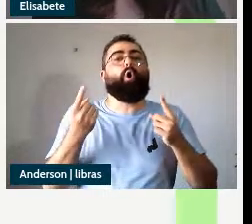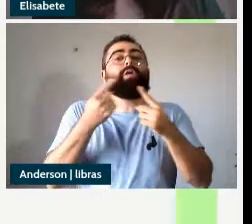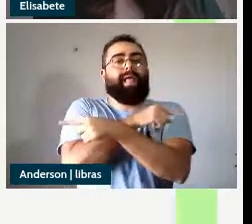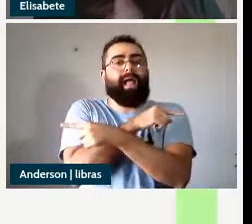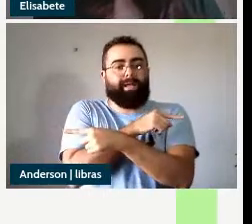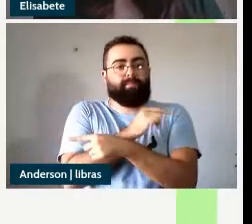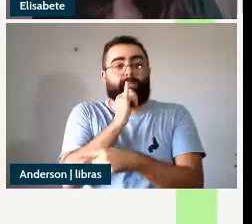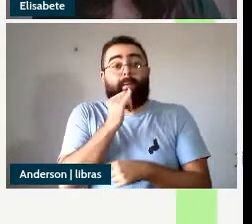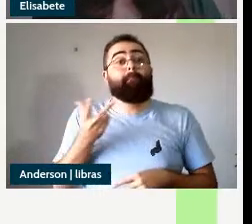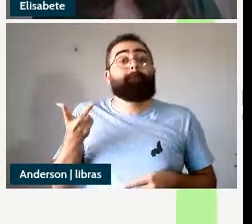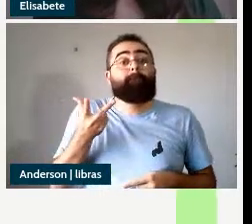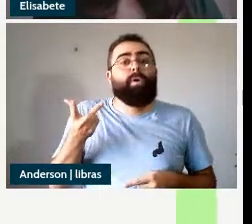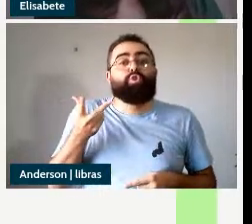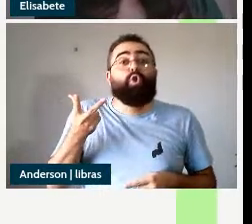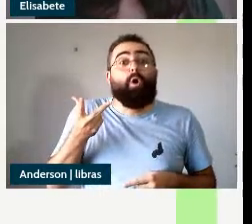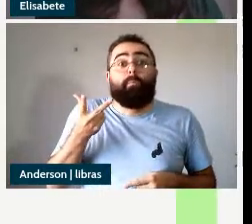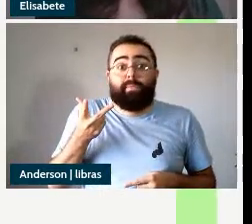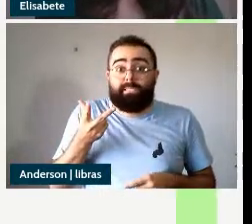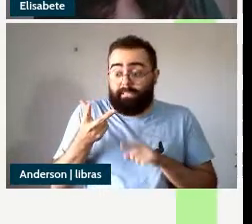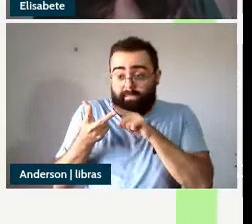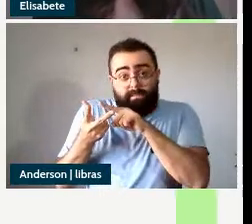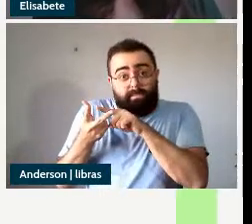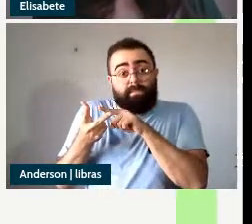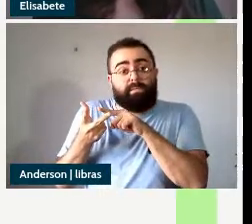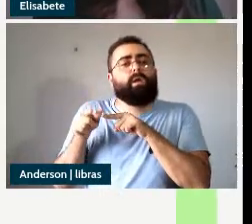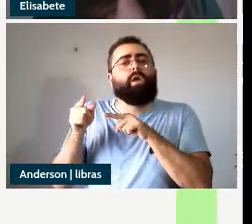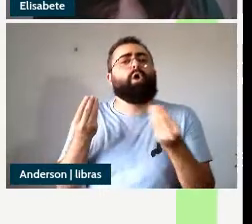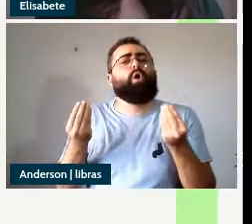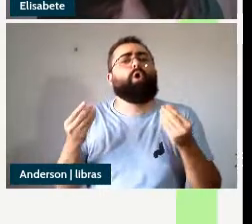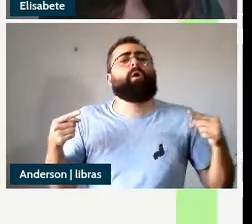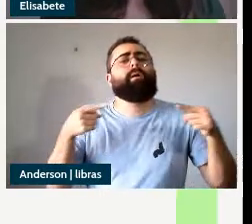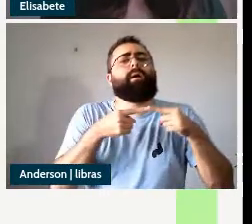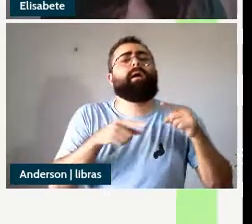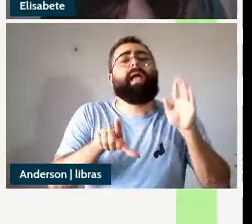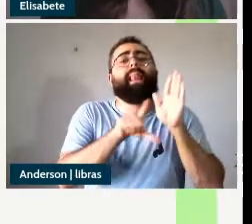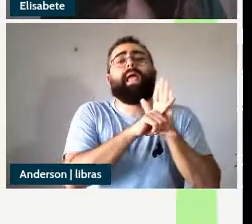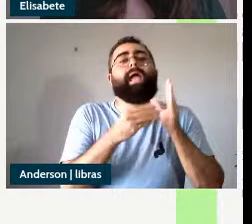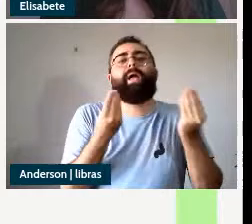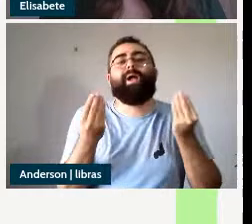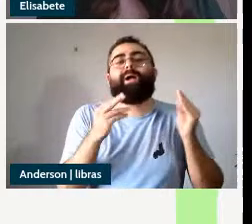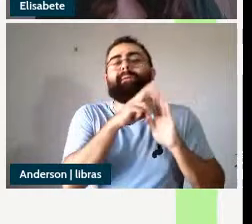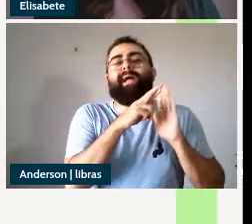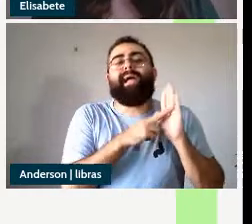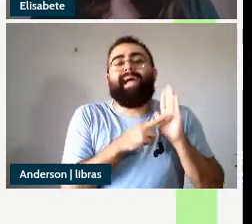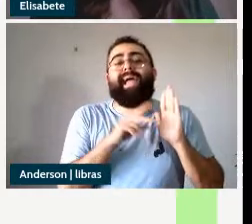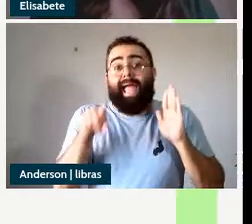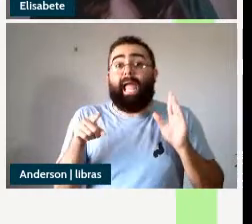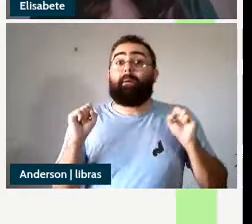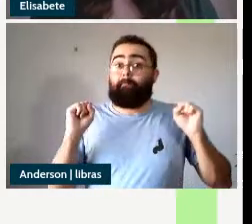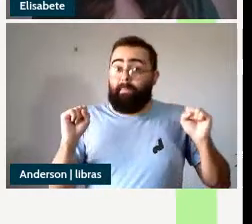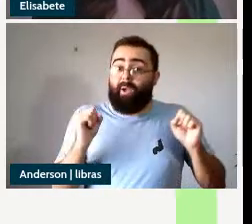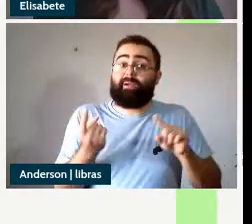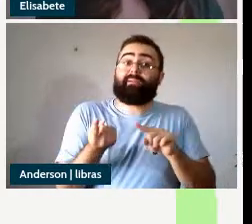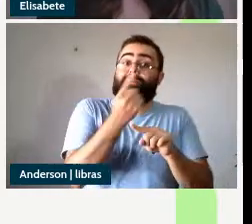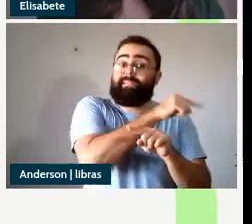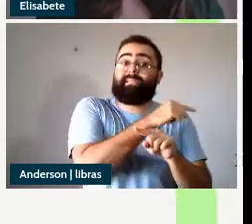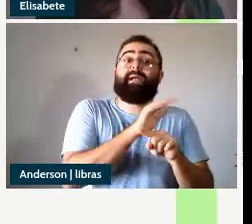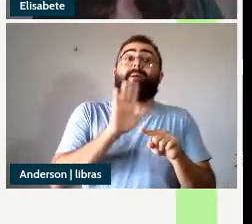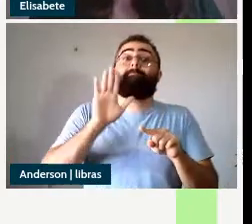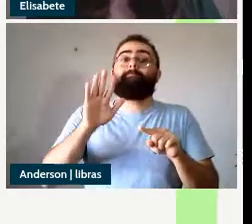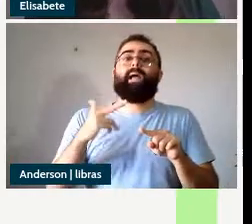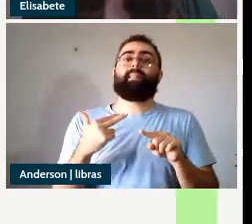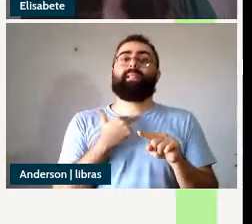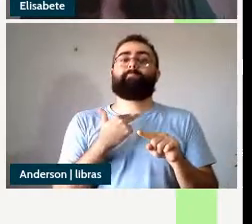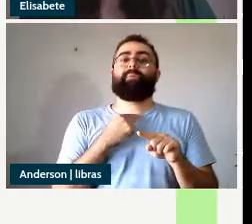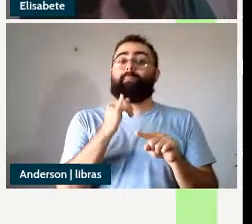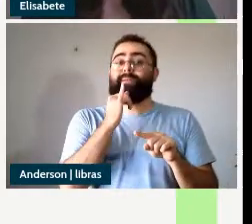pronome nesse caso ele só pode ser correferencial com o DP sujeito da oração matriz mas não pode ser correferencial com o DP